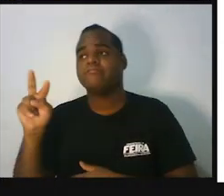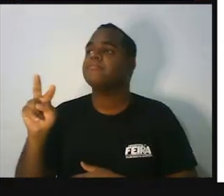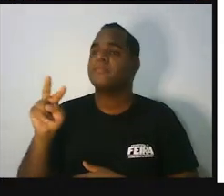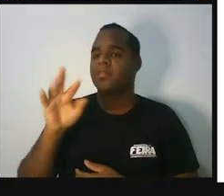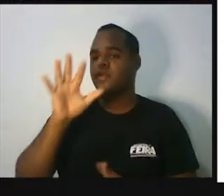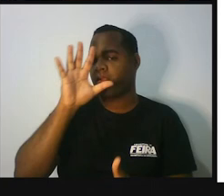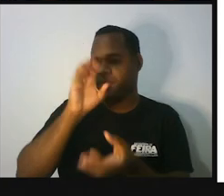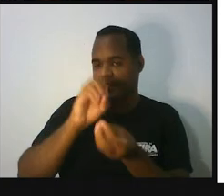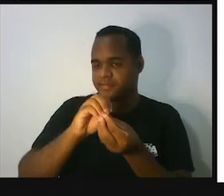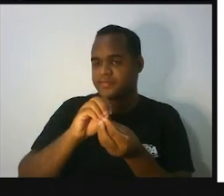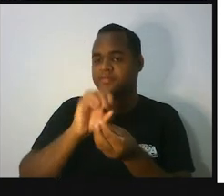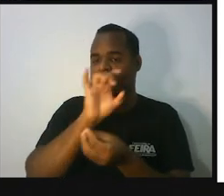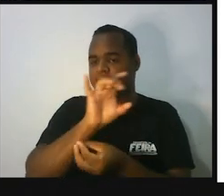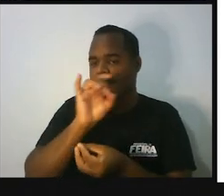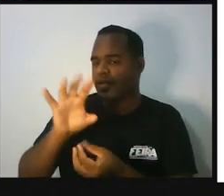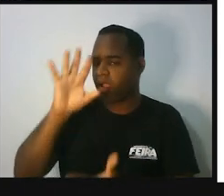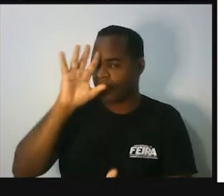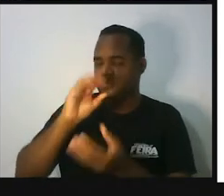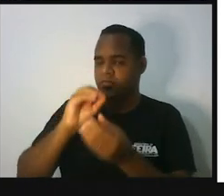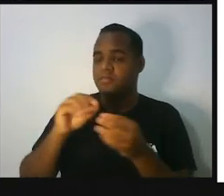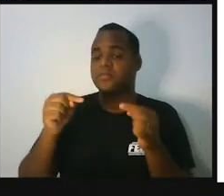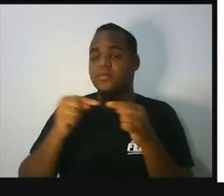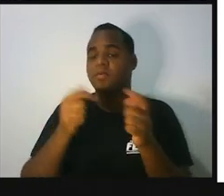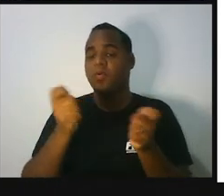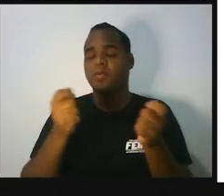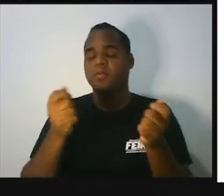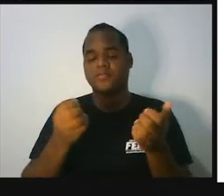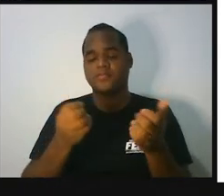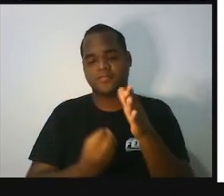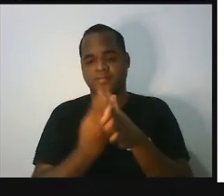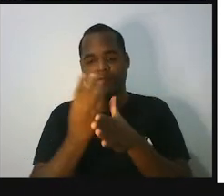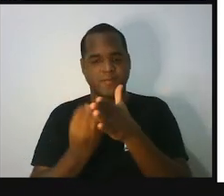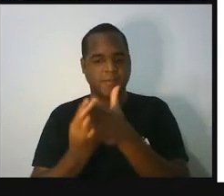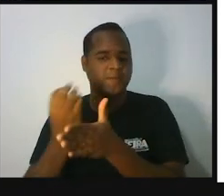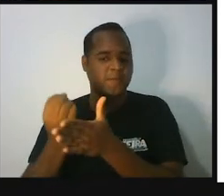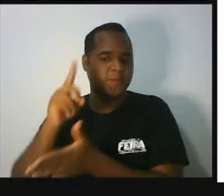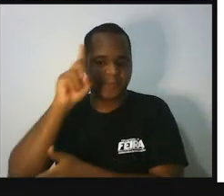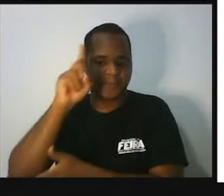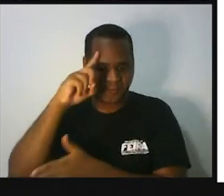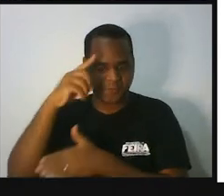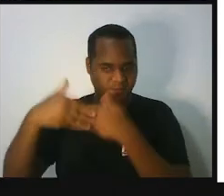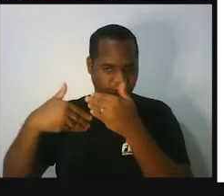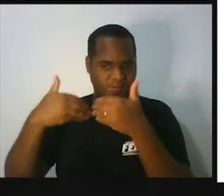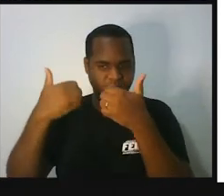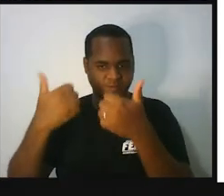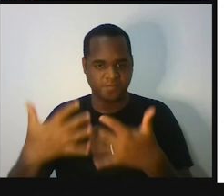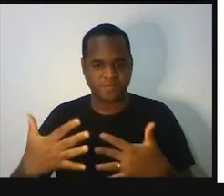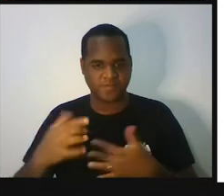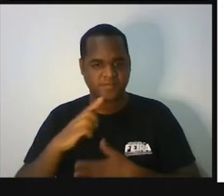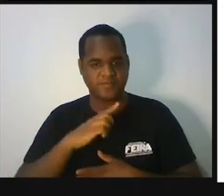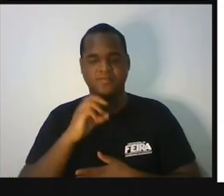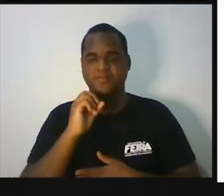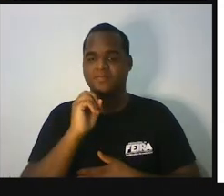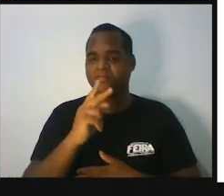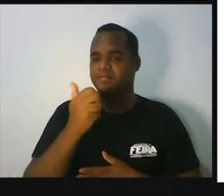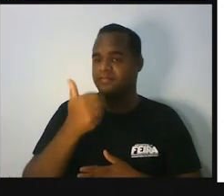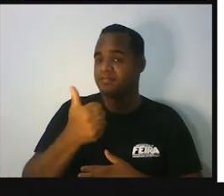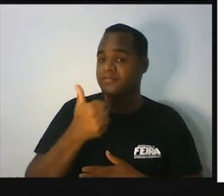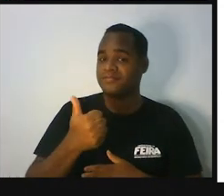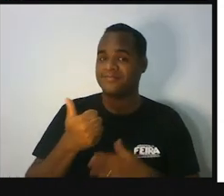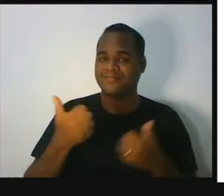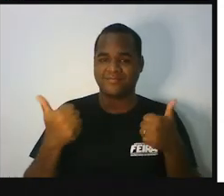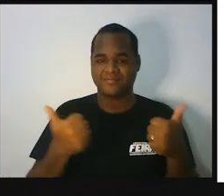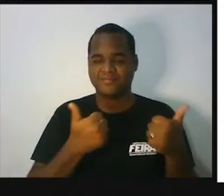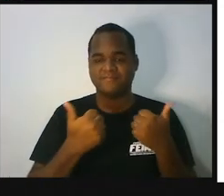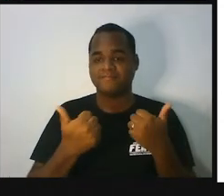entender cada tipo de triângulo que pode aparecer aí no seu cotidiano. Belezinha? Bom, é isso